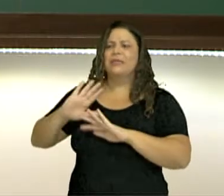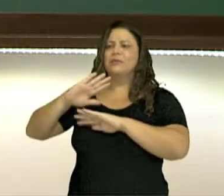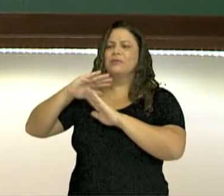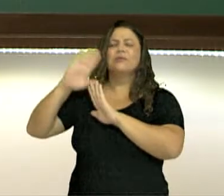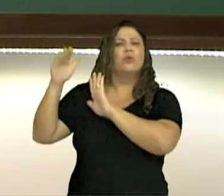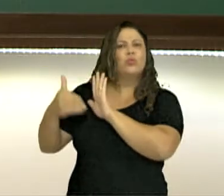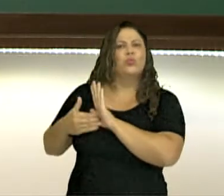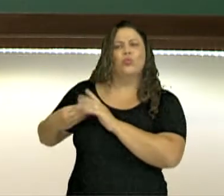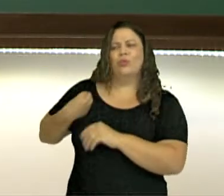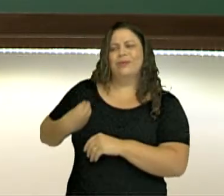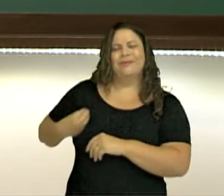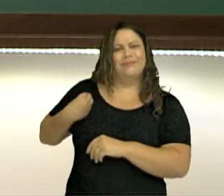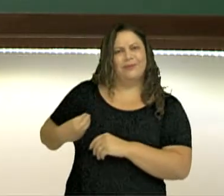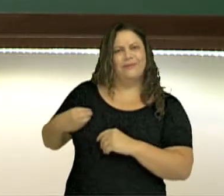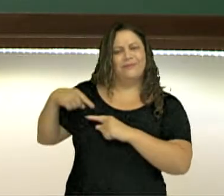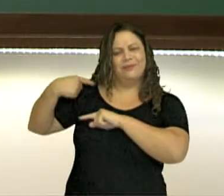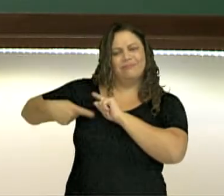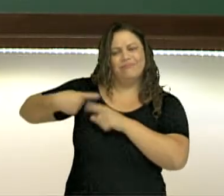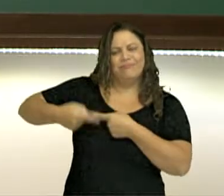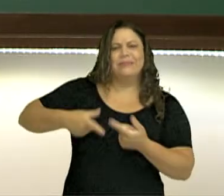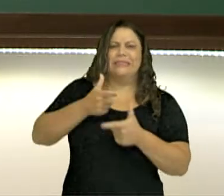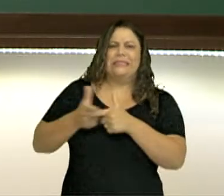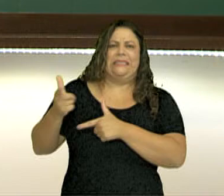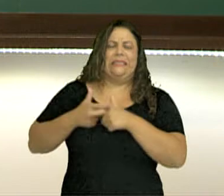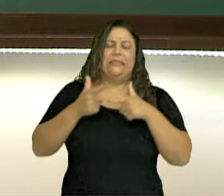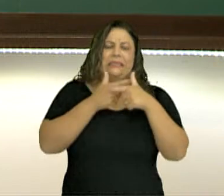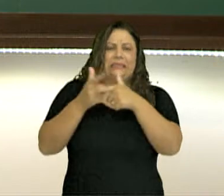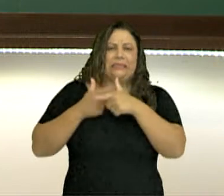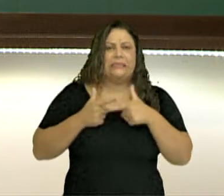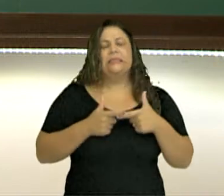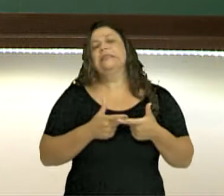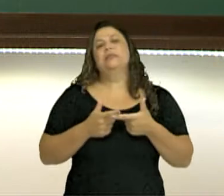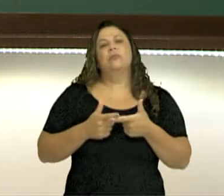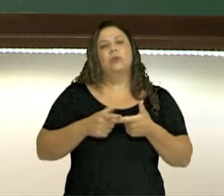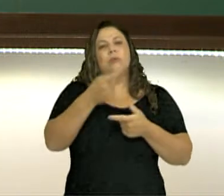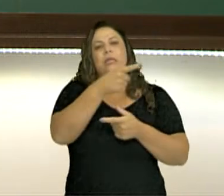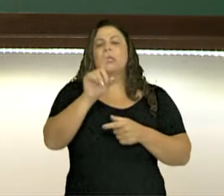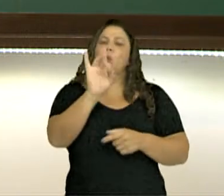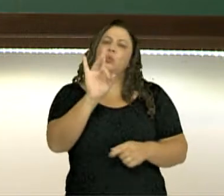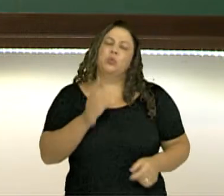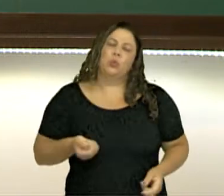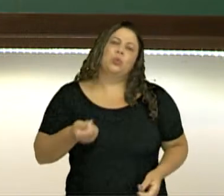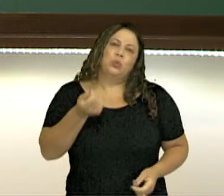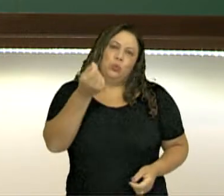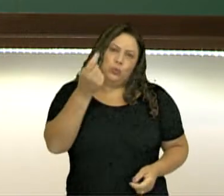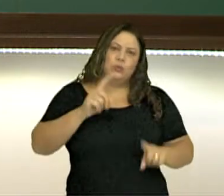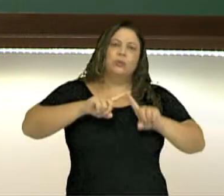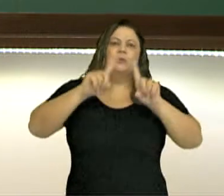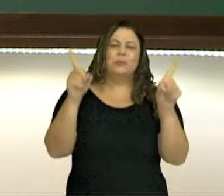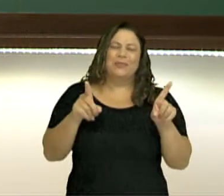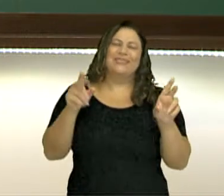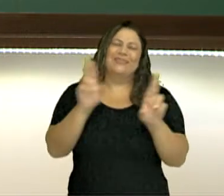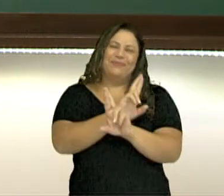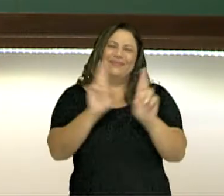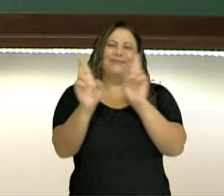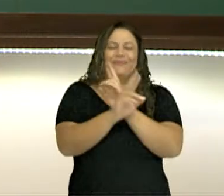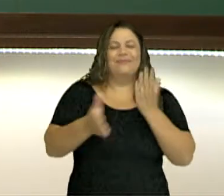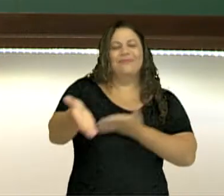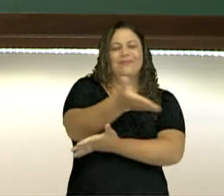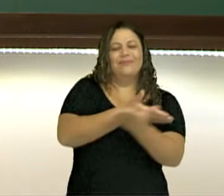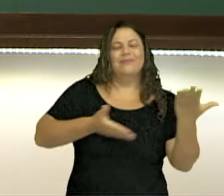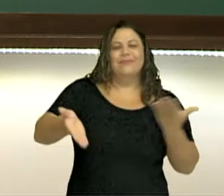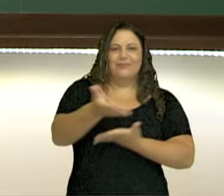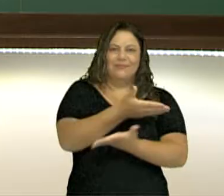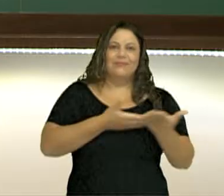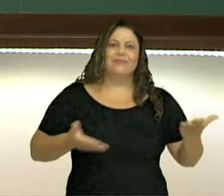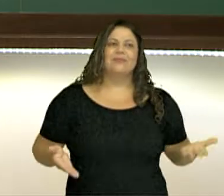pode ter problemas, não apenas com o dinheiro, mas também com as nossas relações sociais,